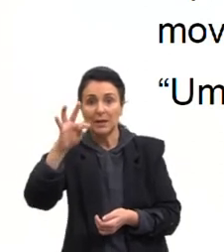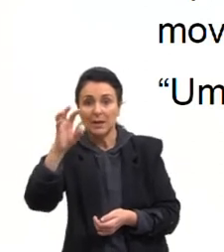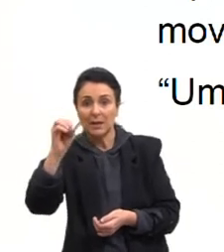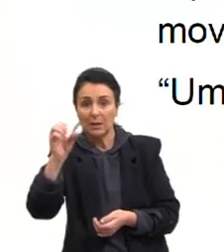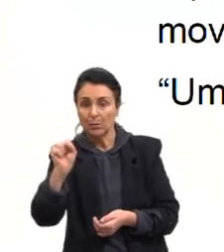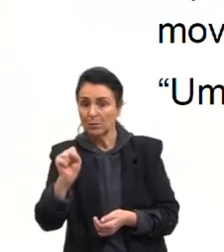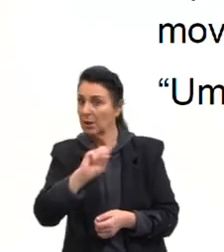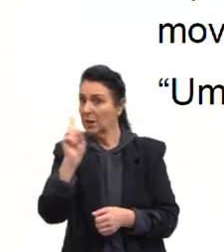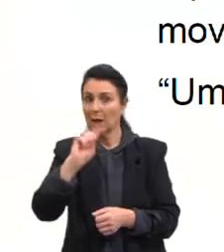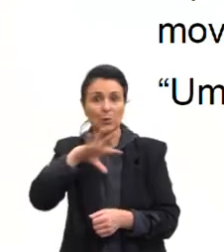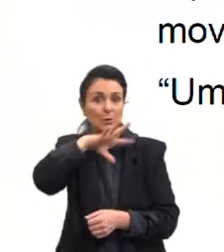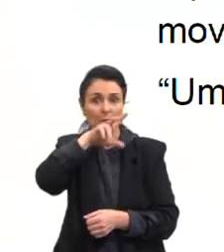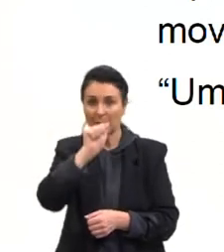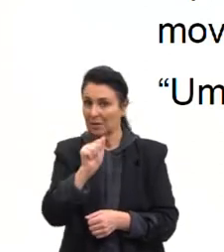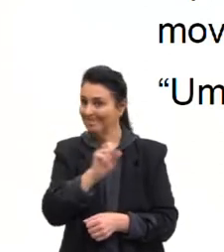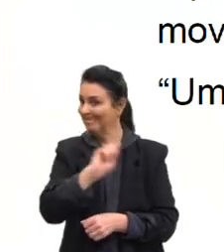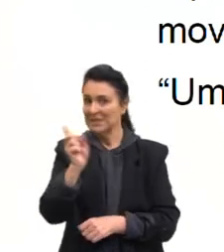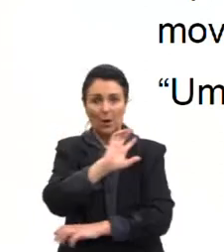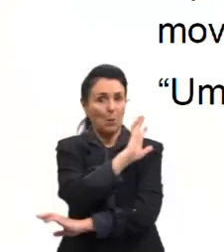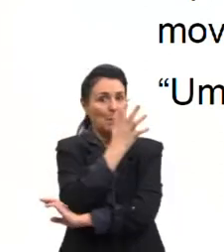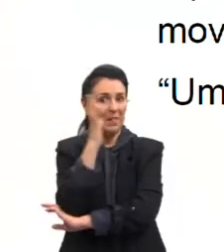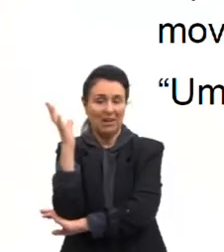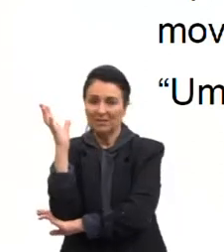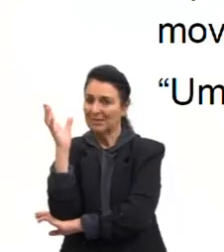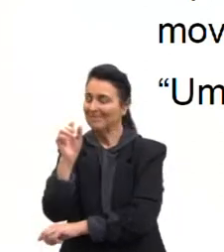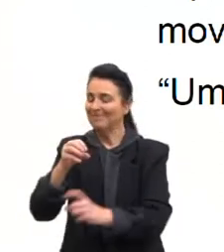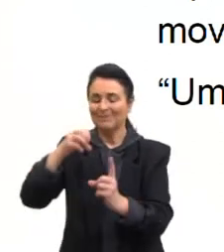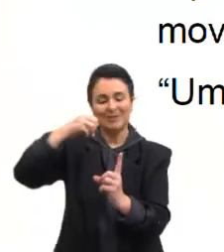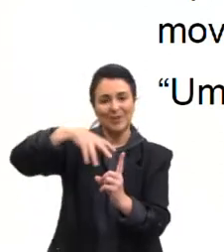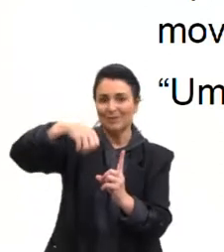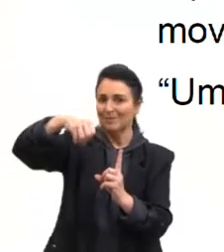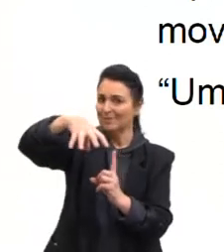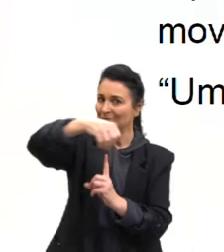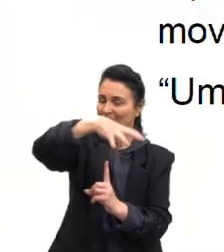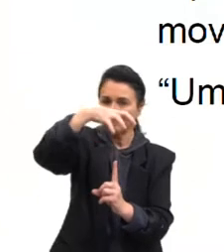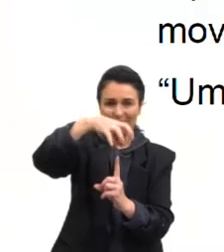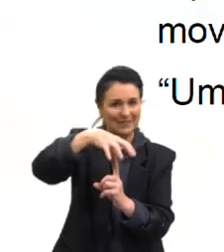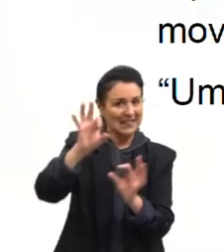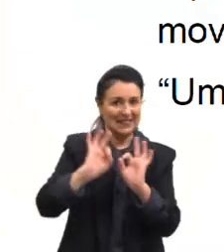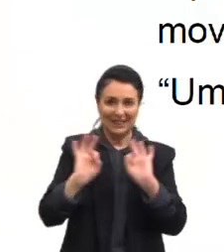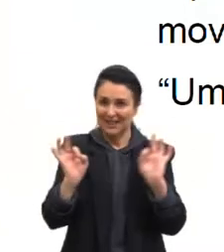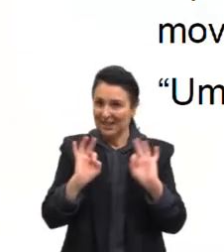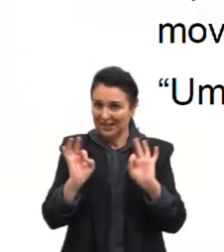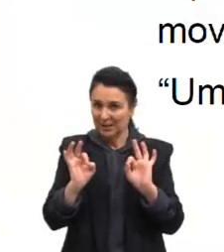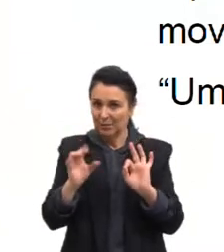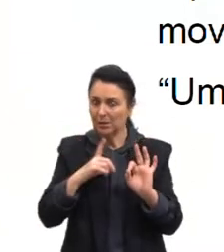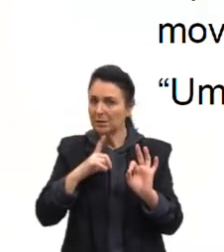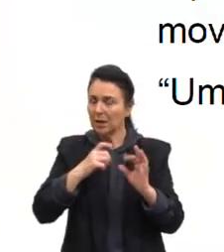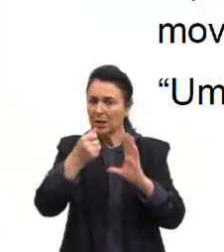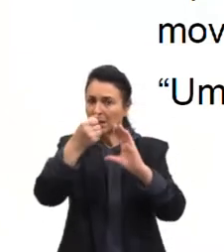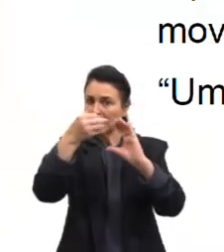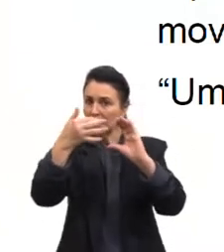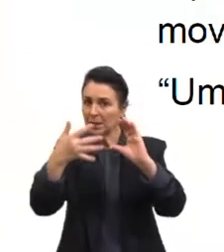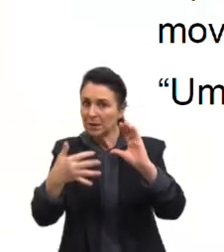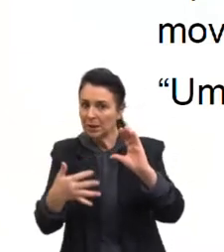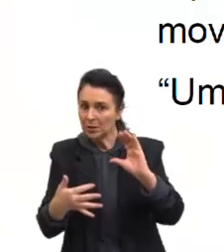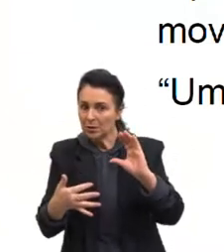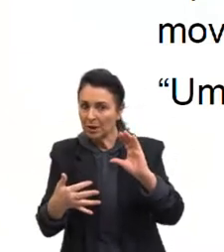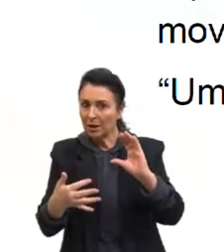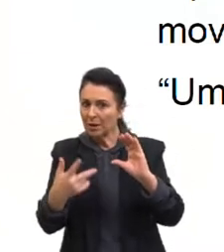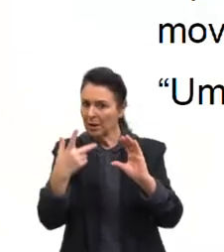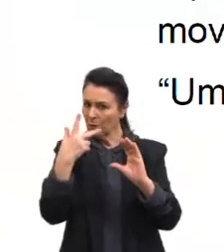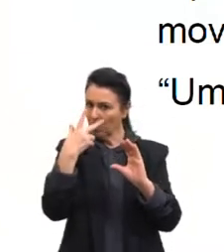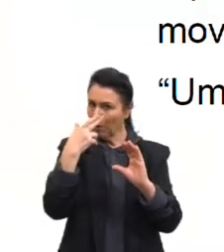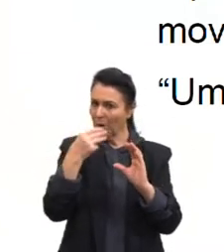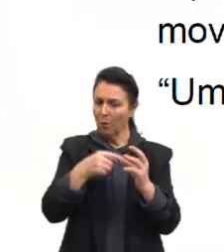animais, nem plantas, nem fungos. Mas eles têm características com todos, semelhantes a todos esses, aos